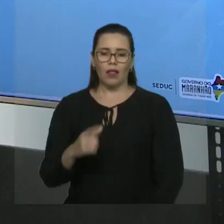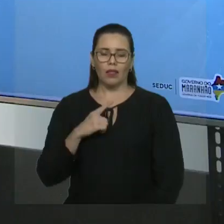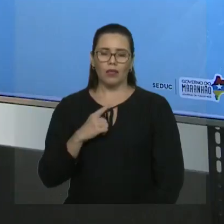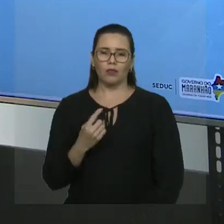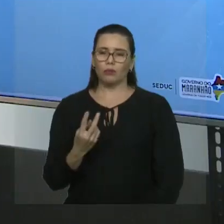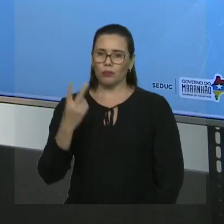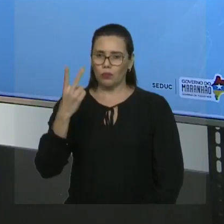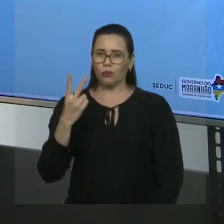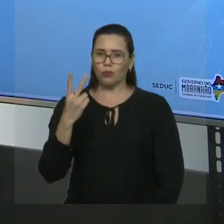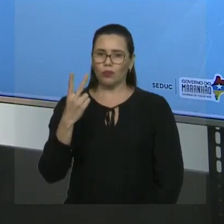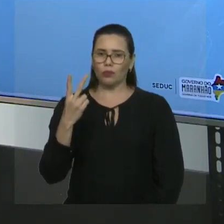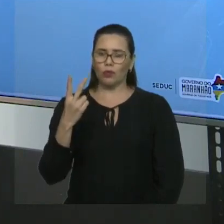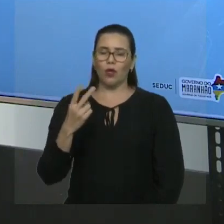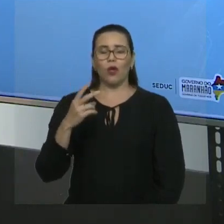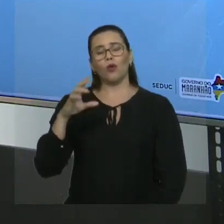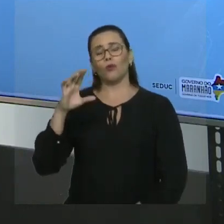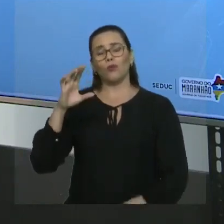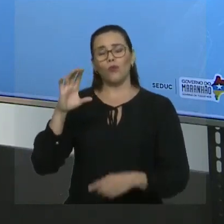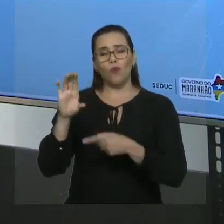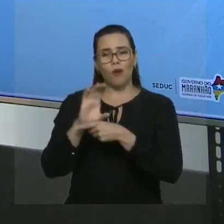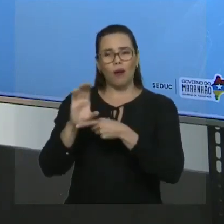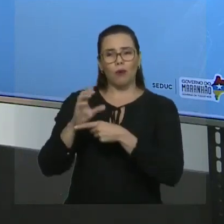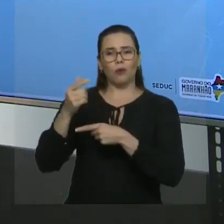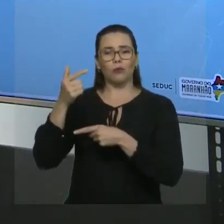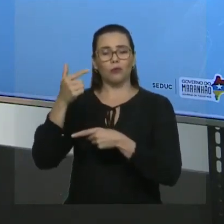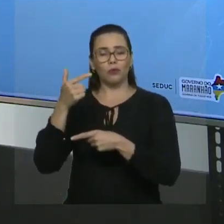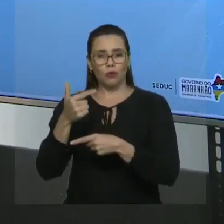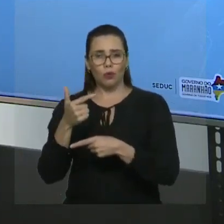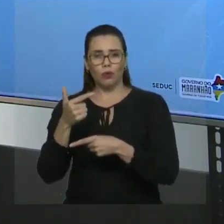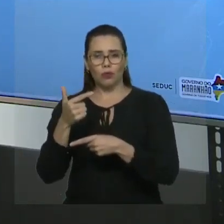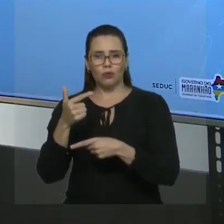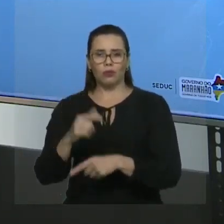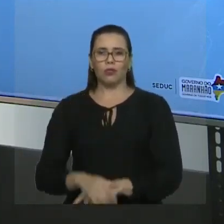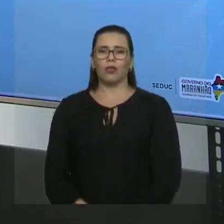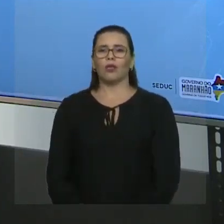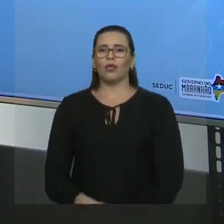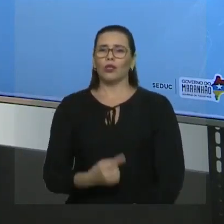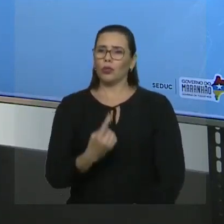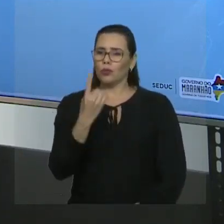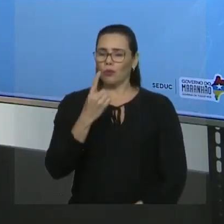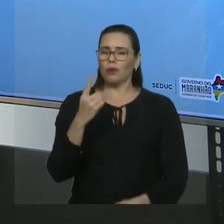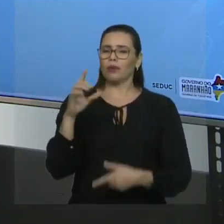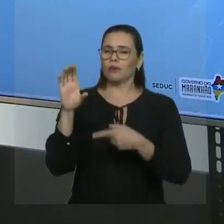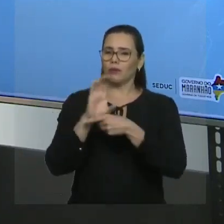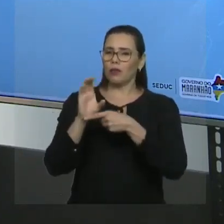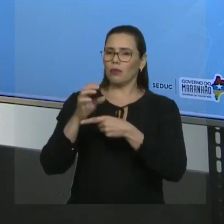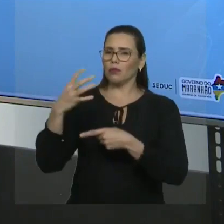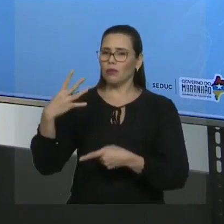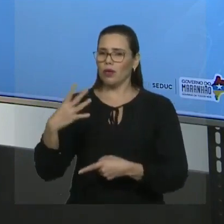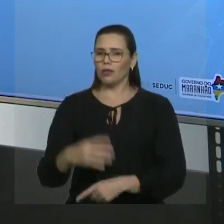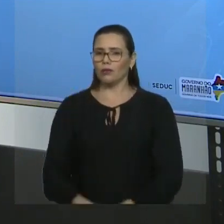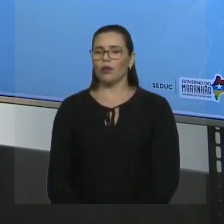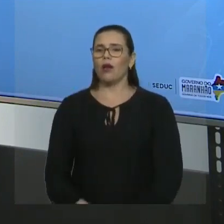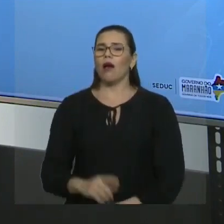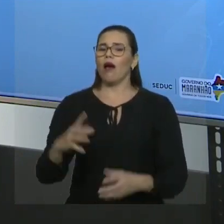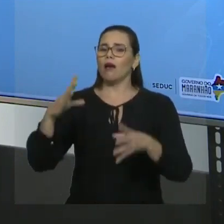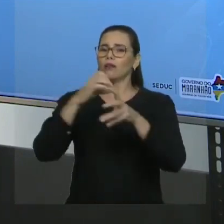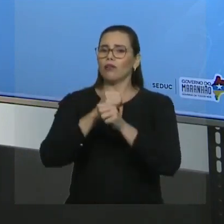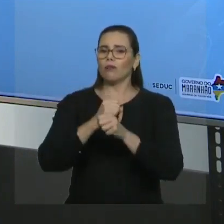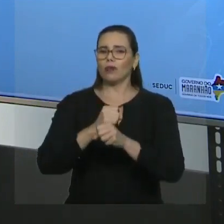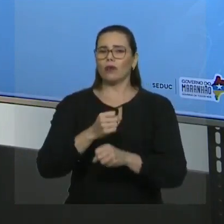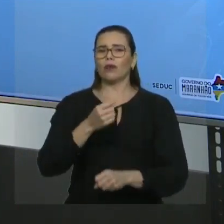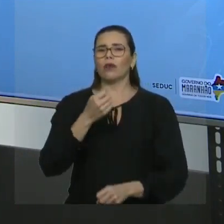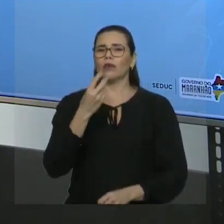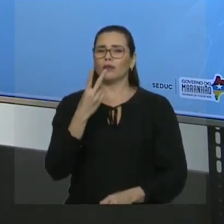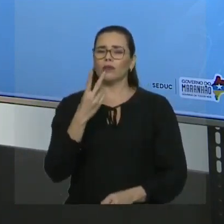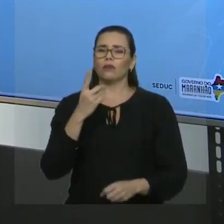dois e uma no carbono quatro. Então, somando dois mais dois mais quatro, a soma da posição dos radicais na cadeia